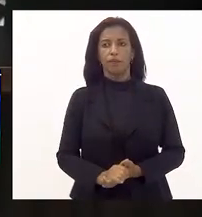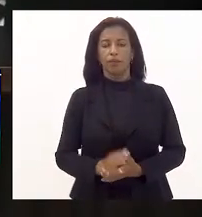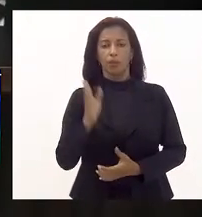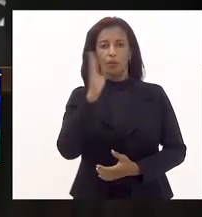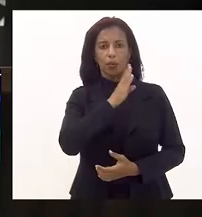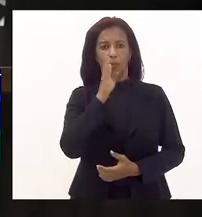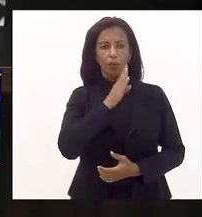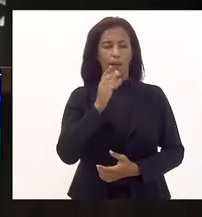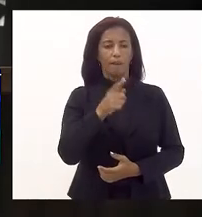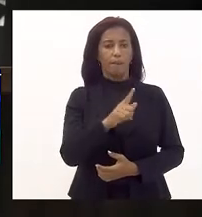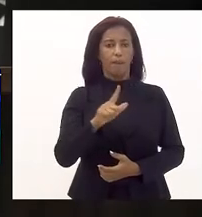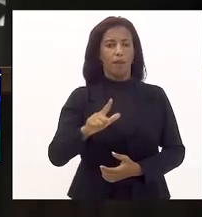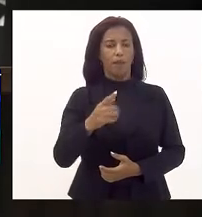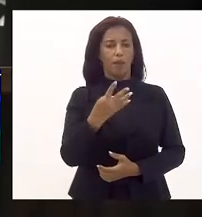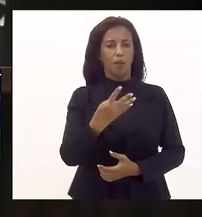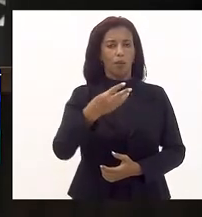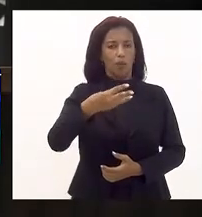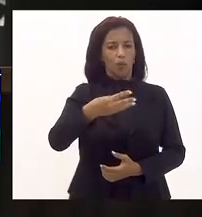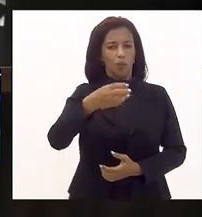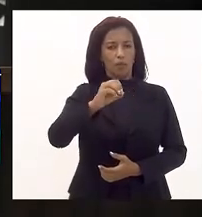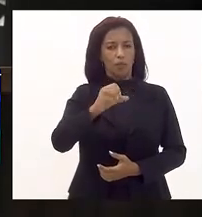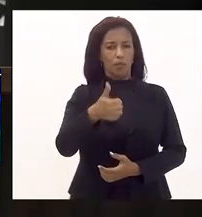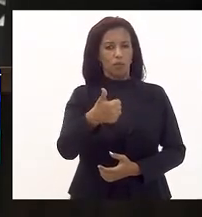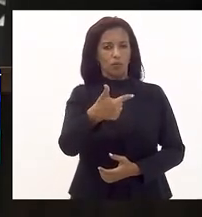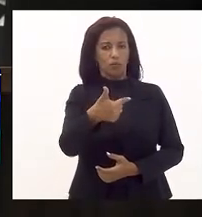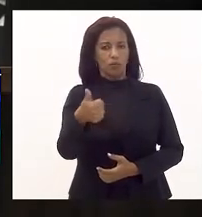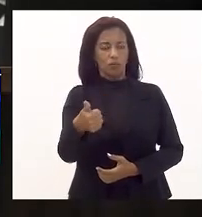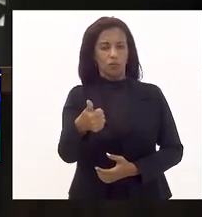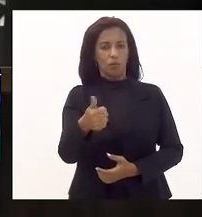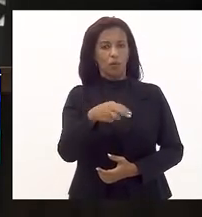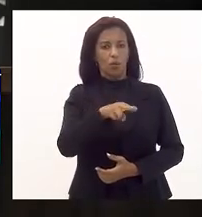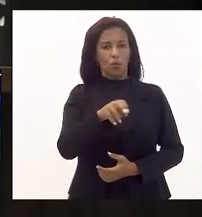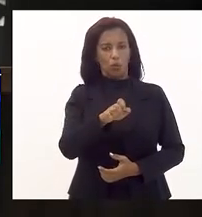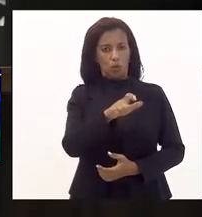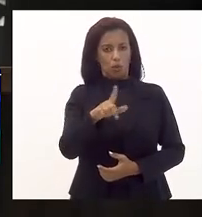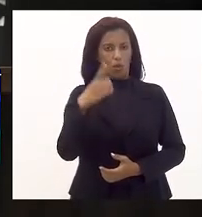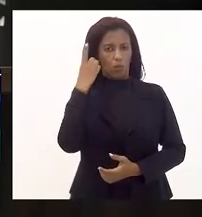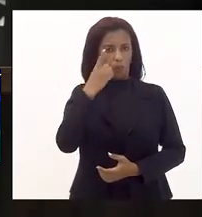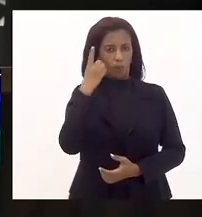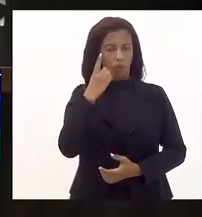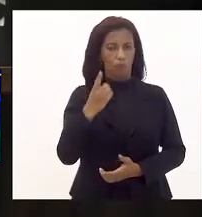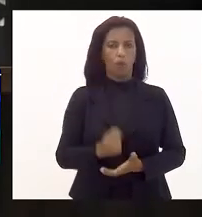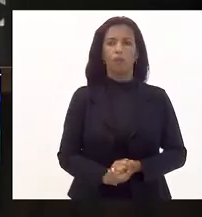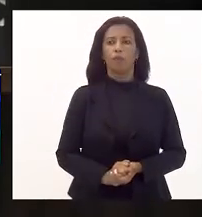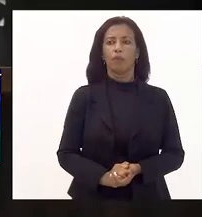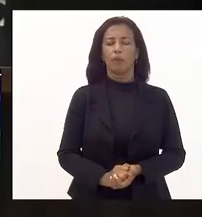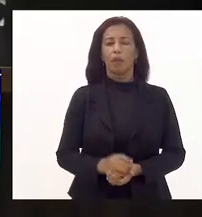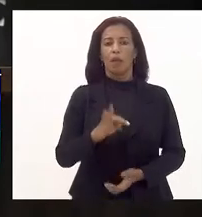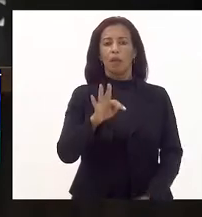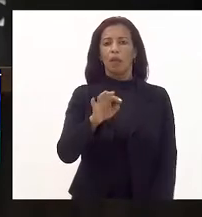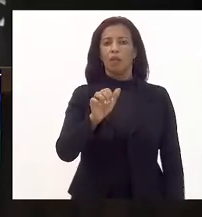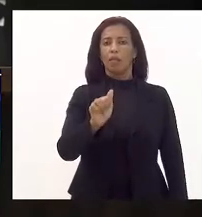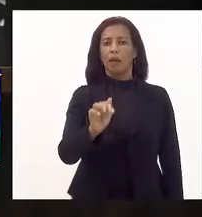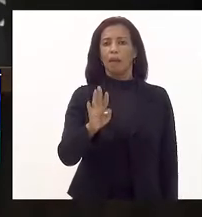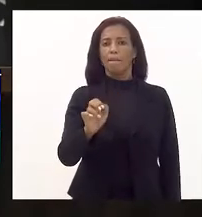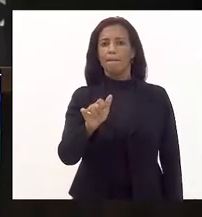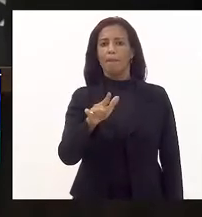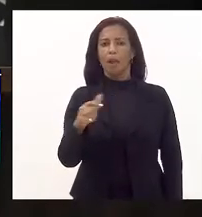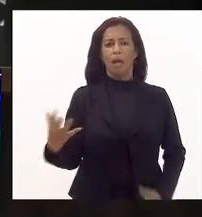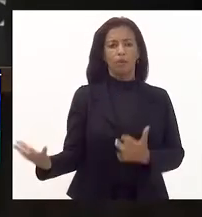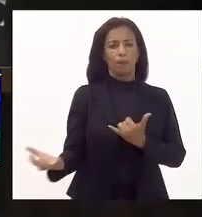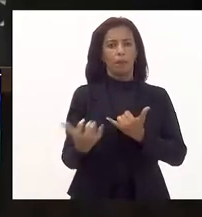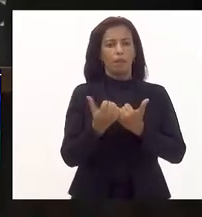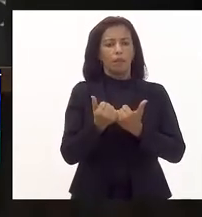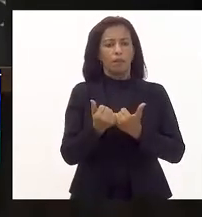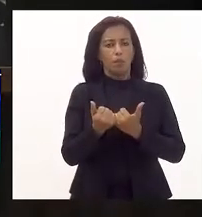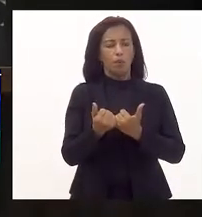regime de urgência, projeto de lei 4301 de 21, de autoria do deputado Noel de Carvalho, que declara o tablado como patrimônio cultural e material do Estado do